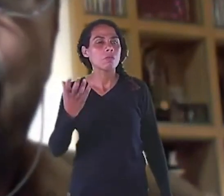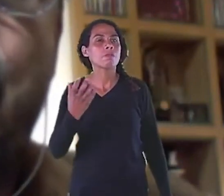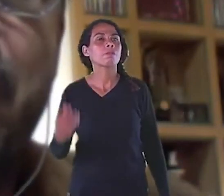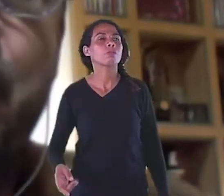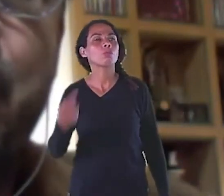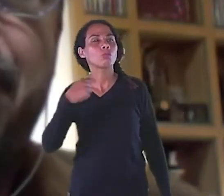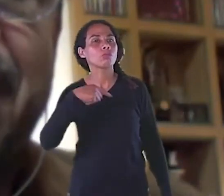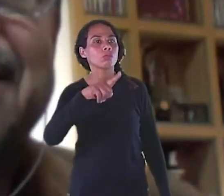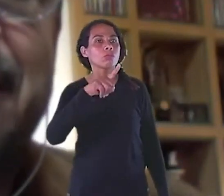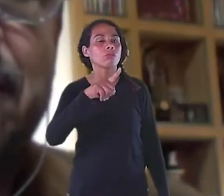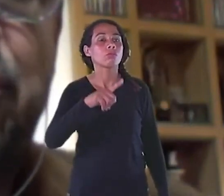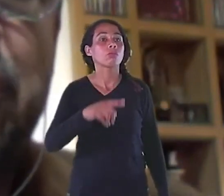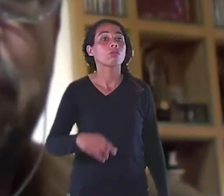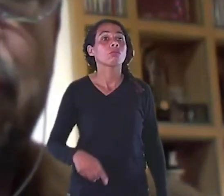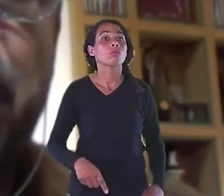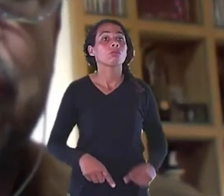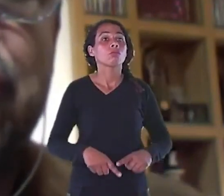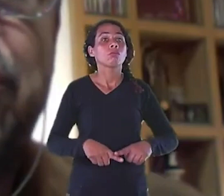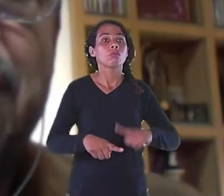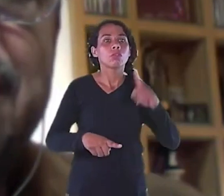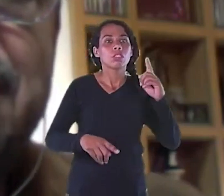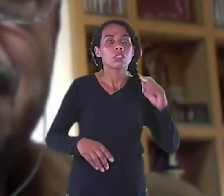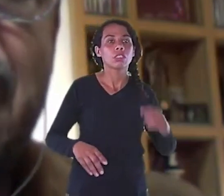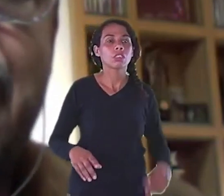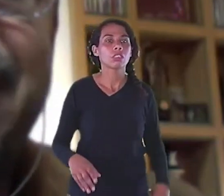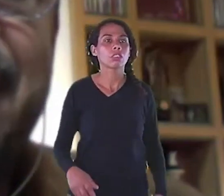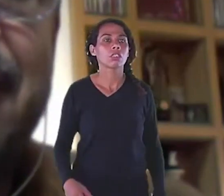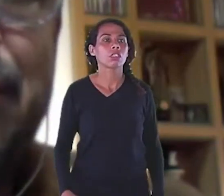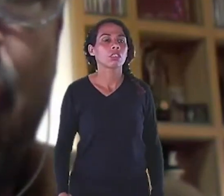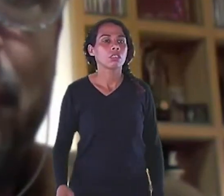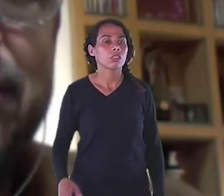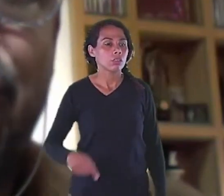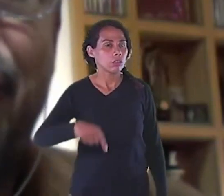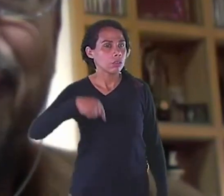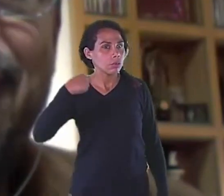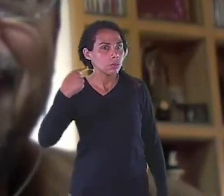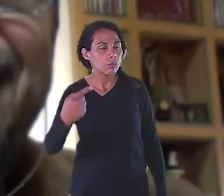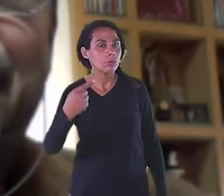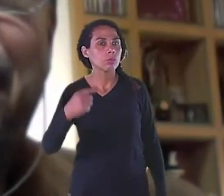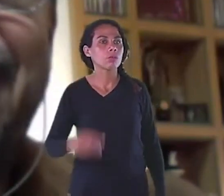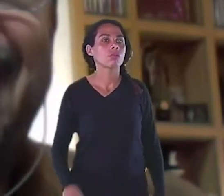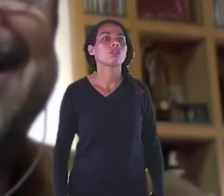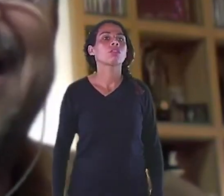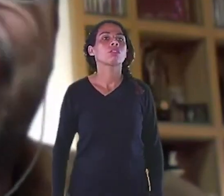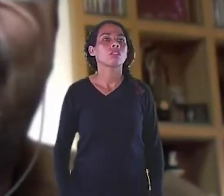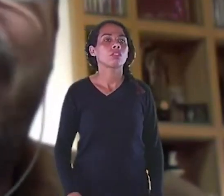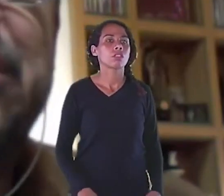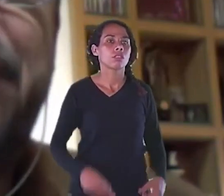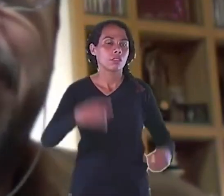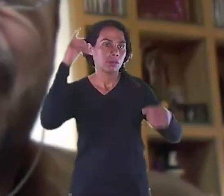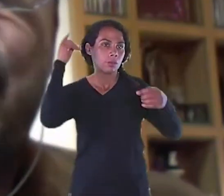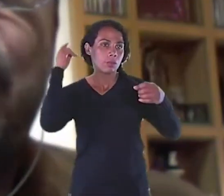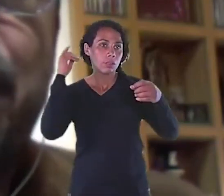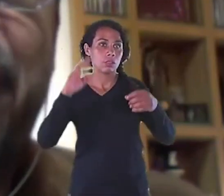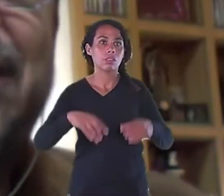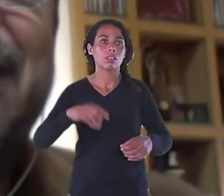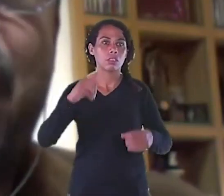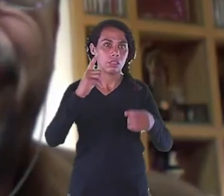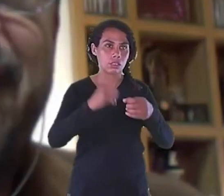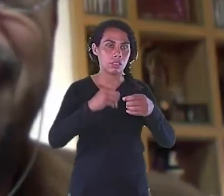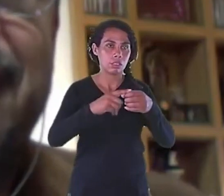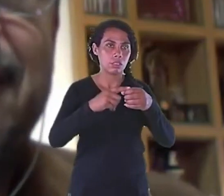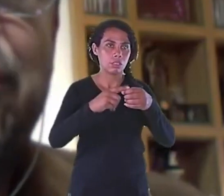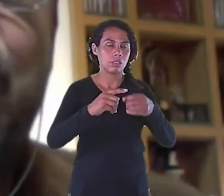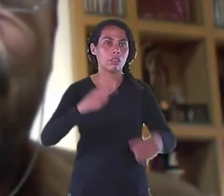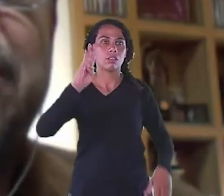convidado Por uma empresa De Belo Horizonte A Madeirense Imóvel Prescritório Para seguir com eles Para Milão Para